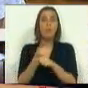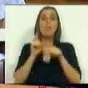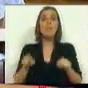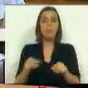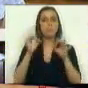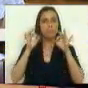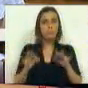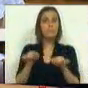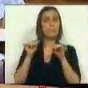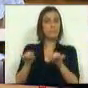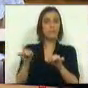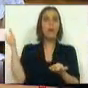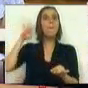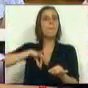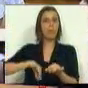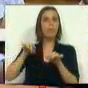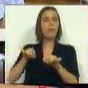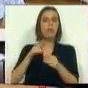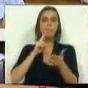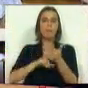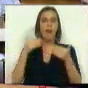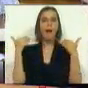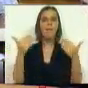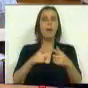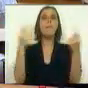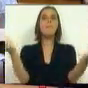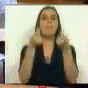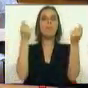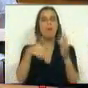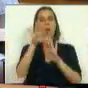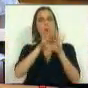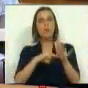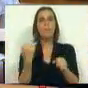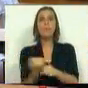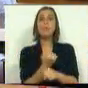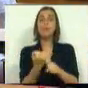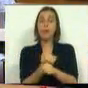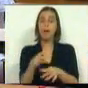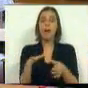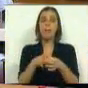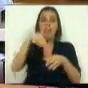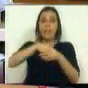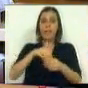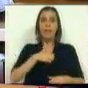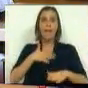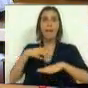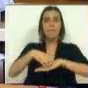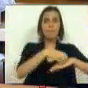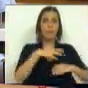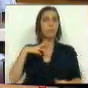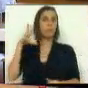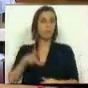porque são de facto estes os profissionais que estão na primeira linha da promoção das condições de trabalho no seio das empresas portuguesas.